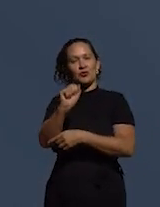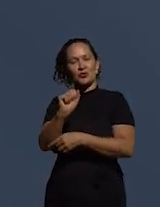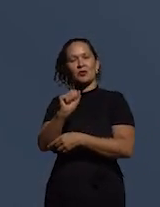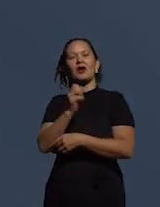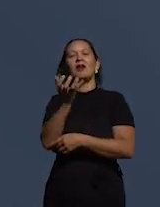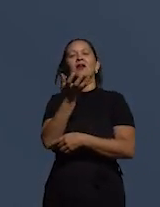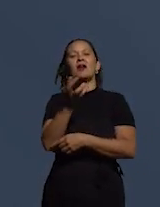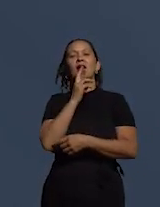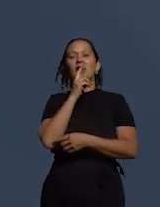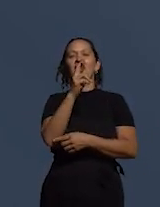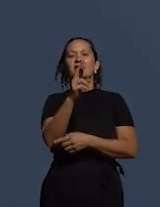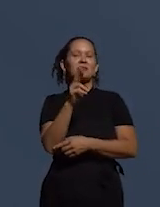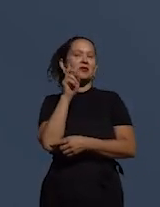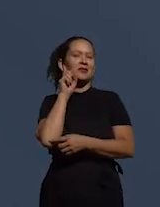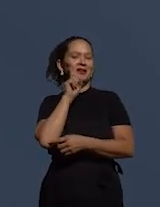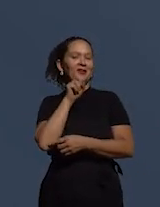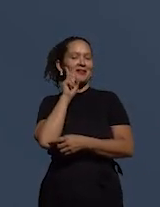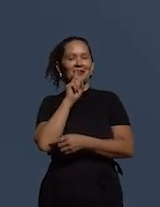não tem problema